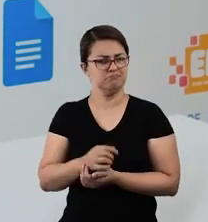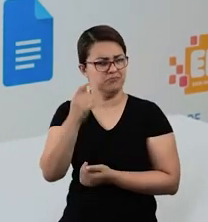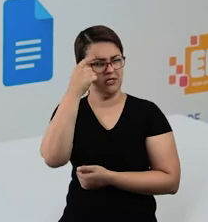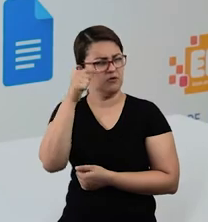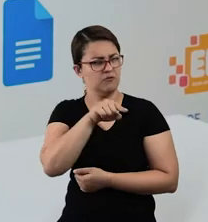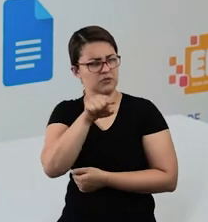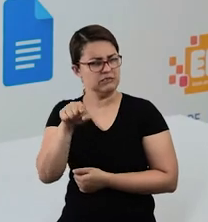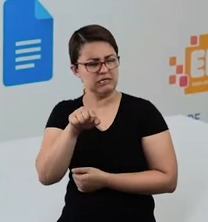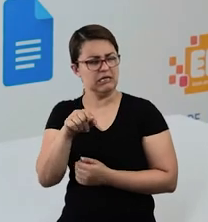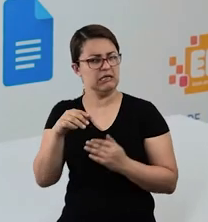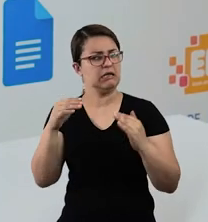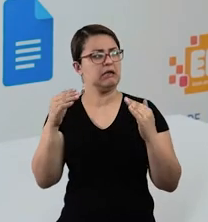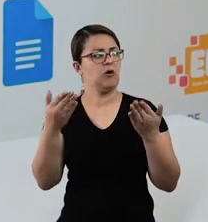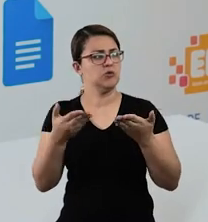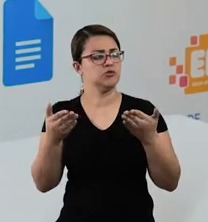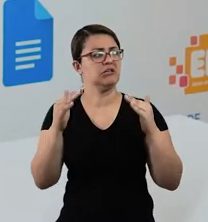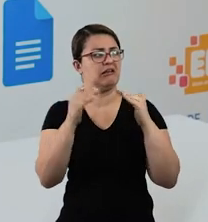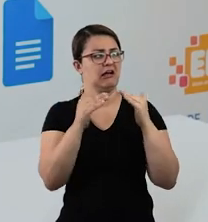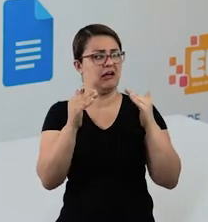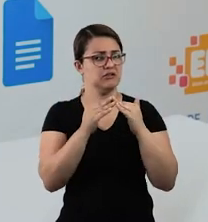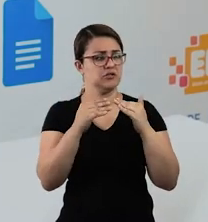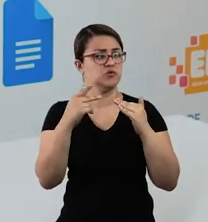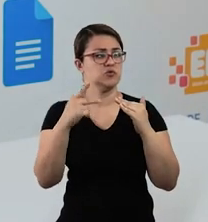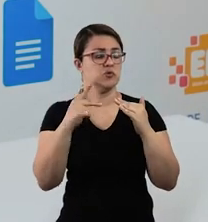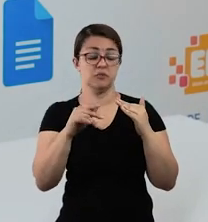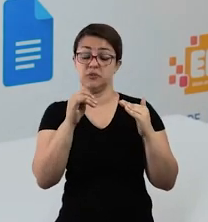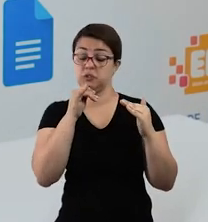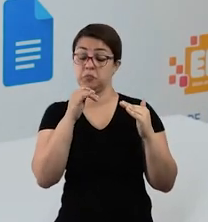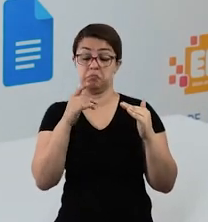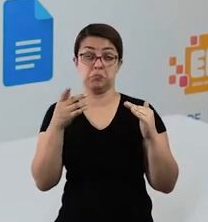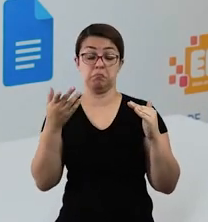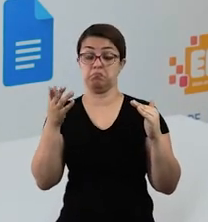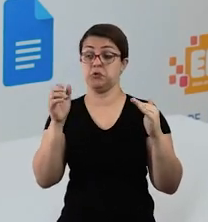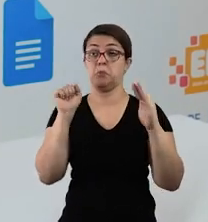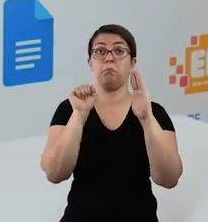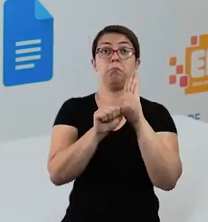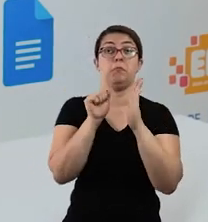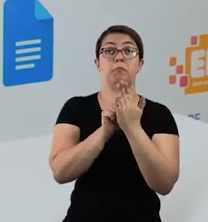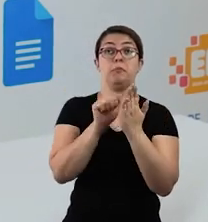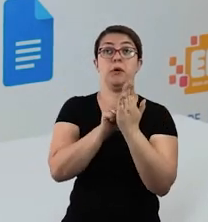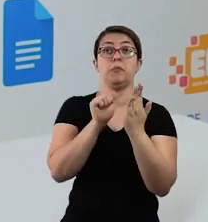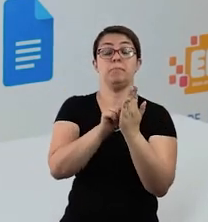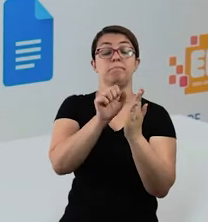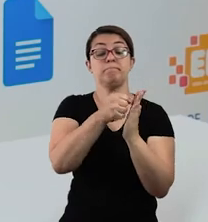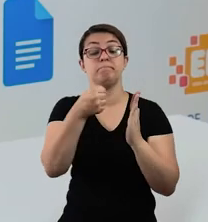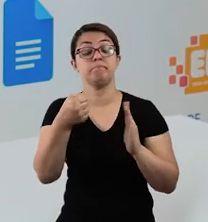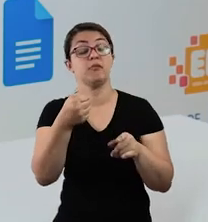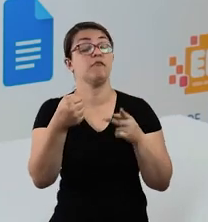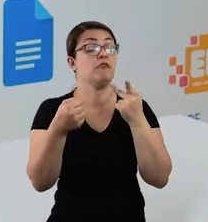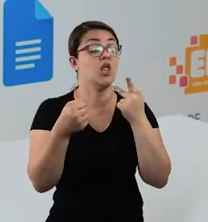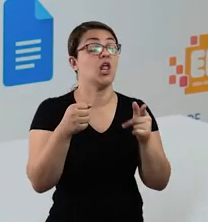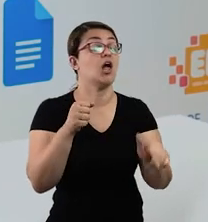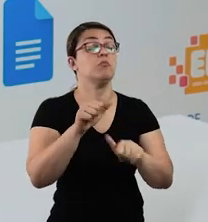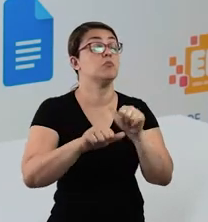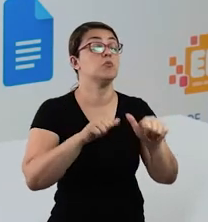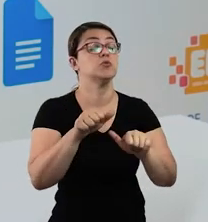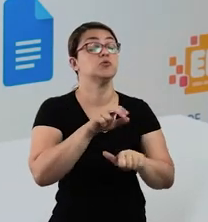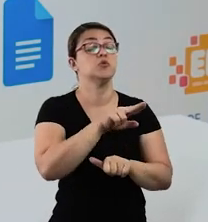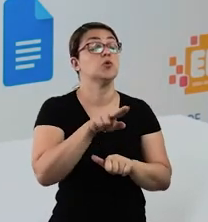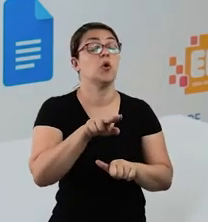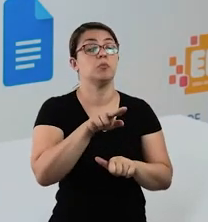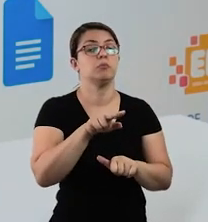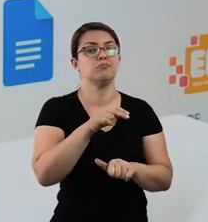chega na sua casa, te tira dos seus pais, chega lá e fala, olha, você não chama mais João, agora o seu nome é Gabriel,